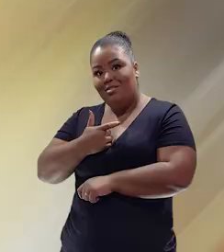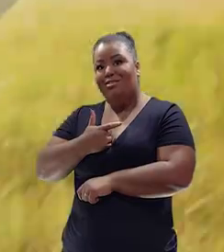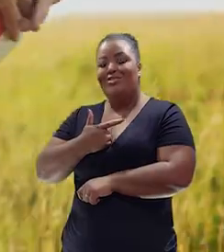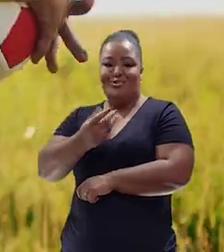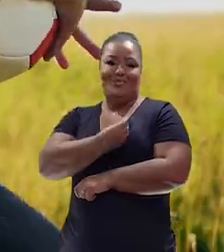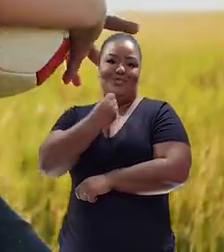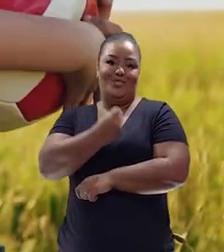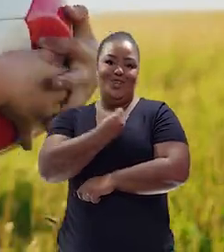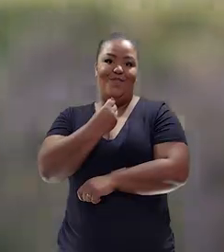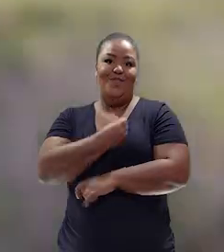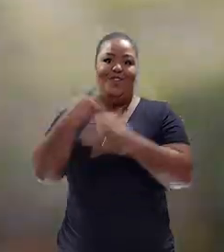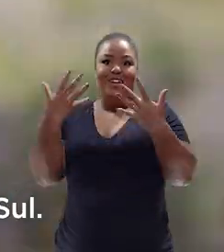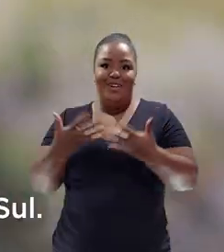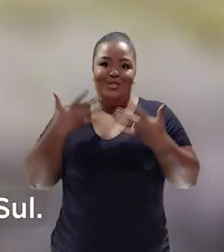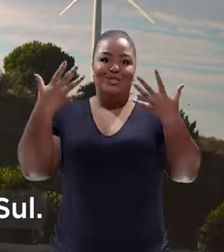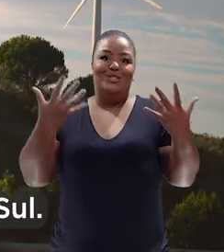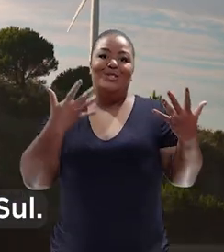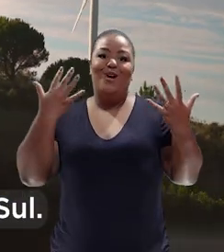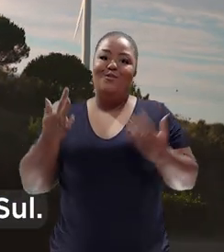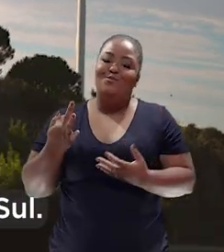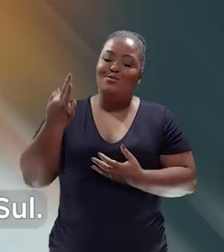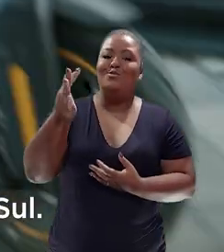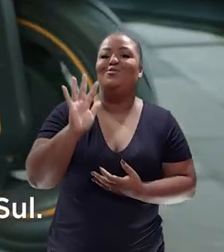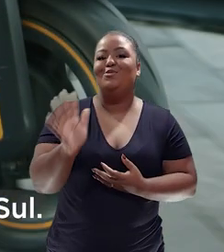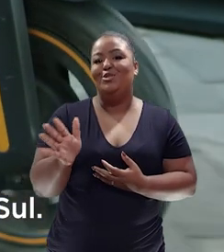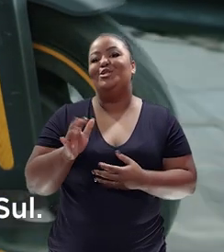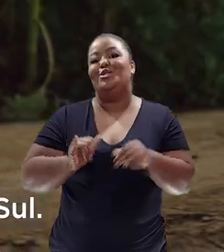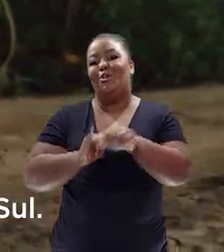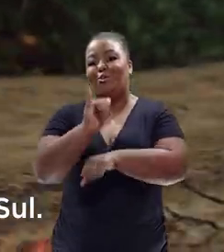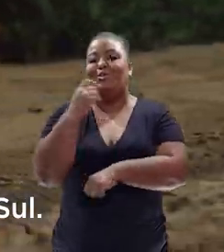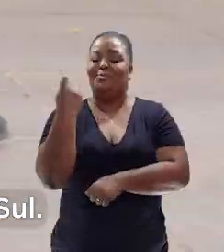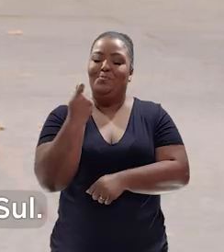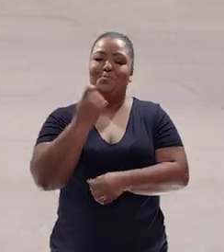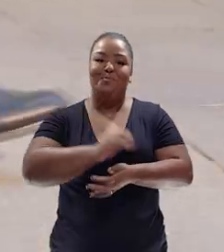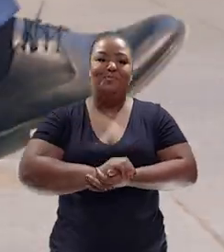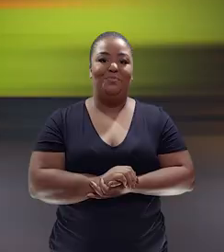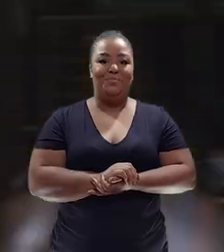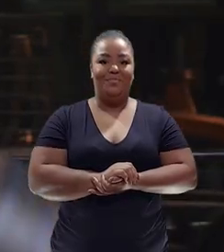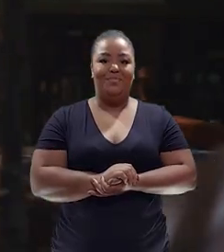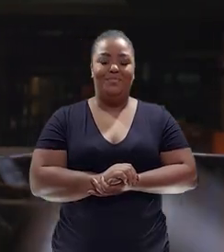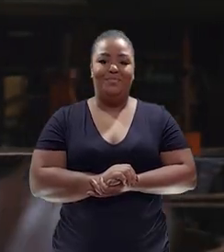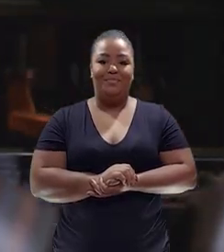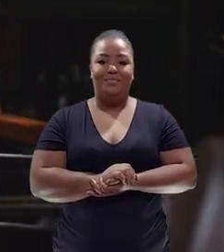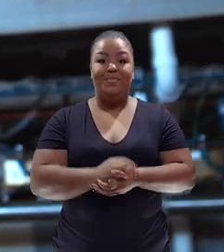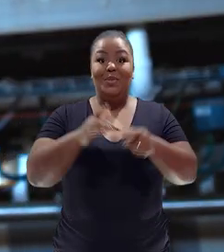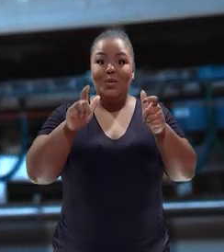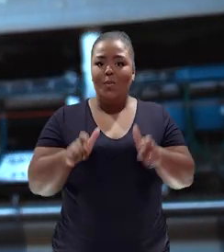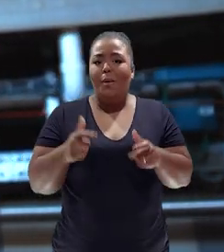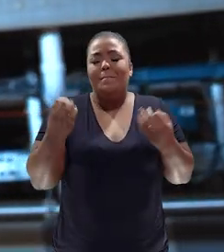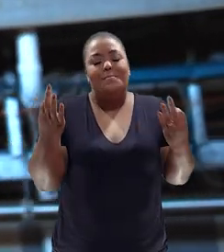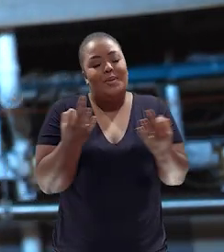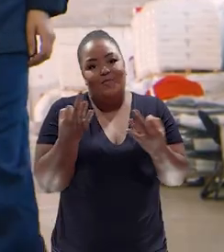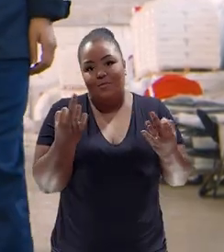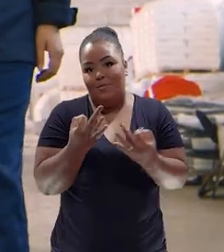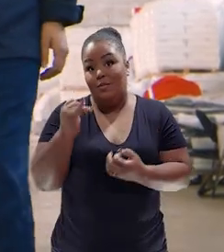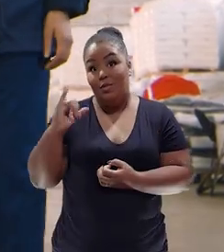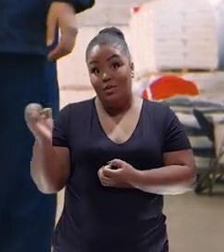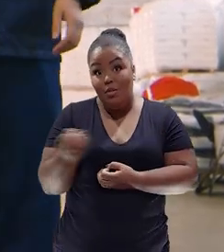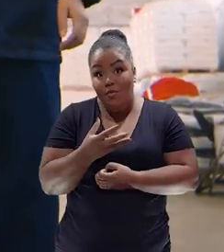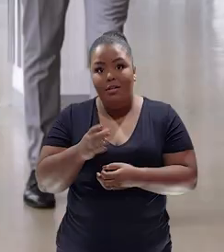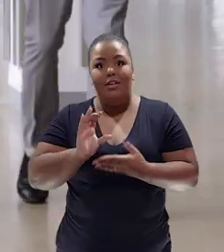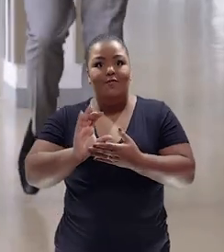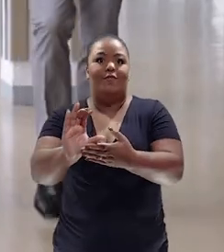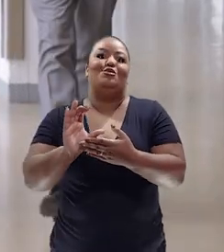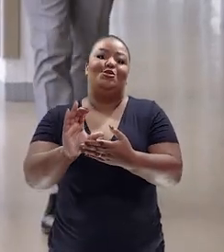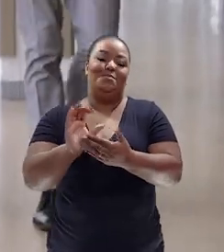que está vivendo o entusiasmo de um futuro que já acontece no Rio Grande do Sul. Um lugar perfeito para inovar